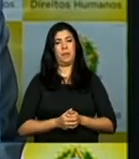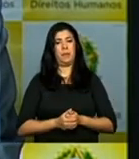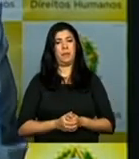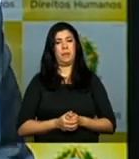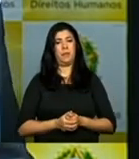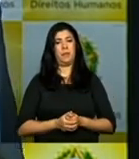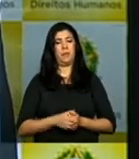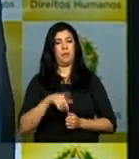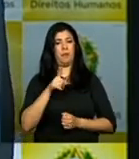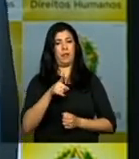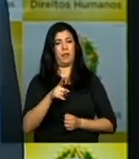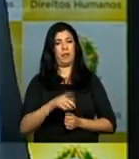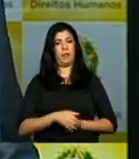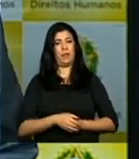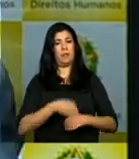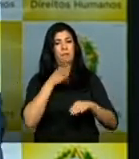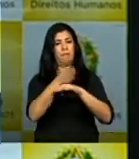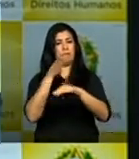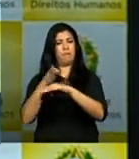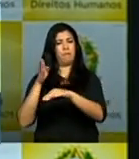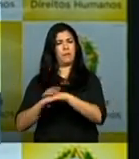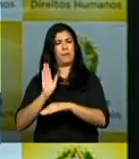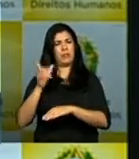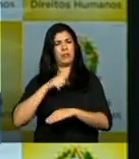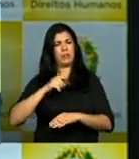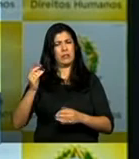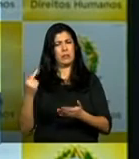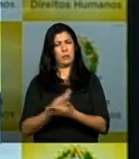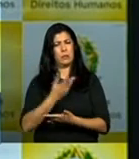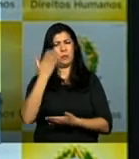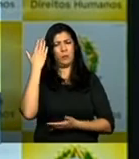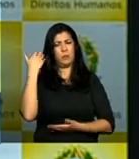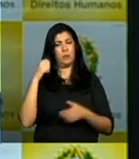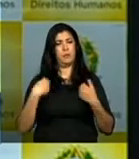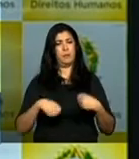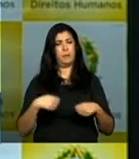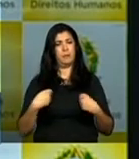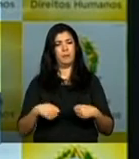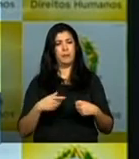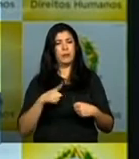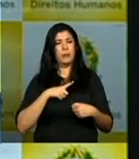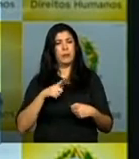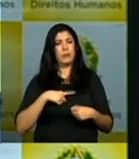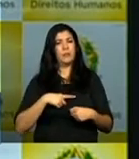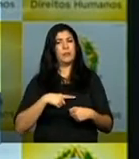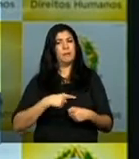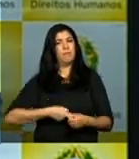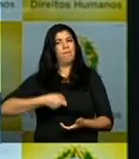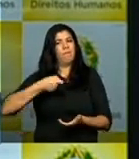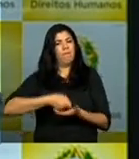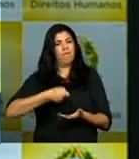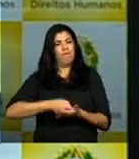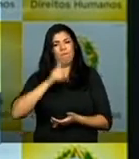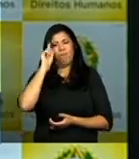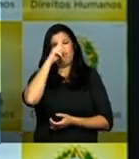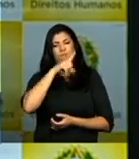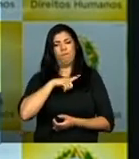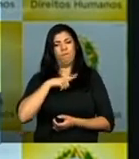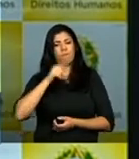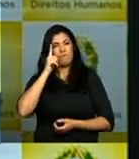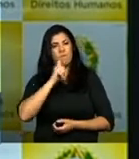E essas violações que aconteceram no passado devem ser uma dura lição para